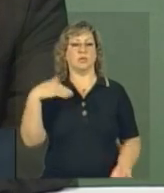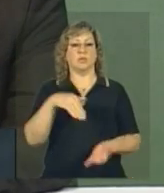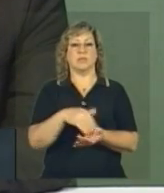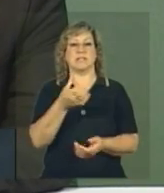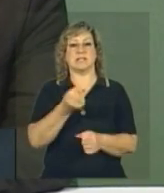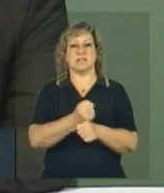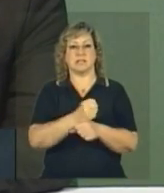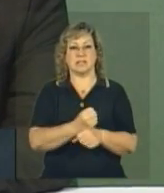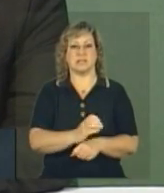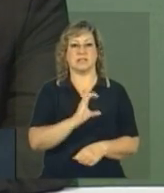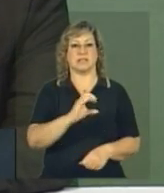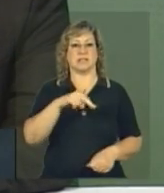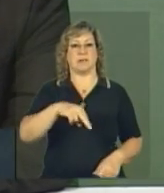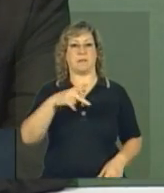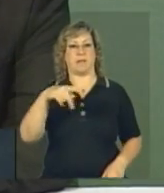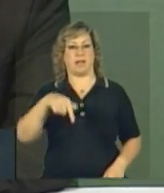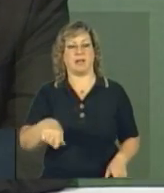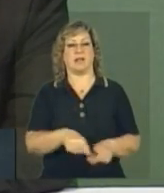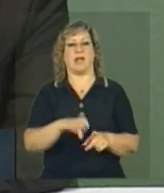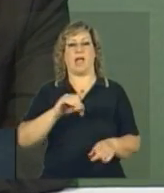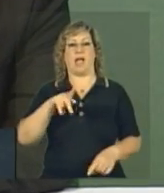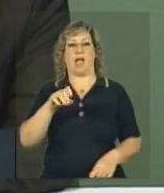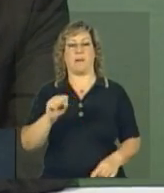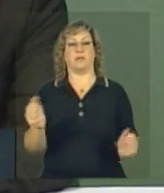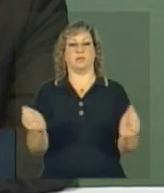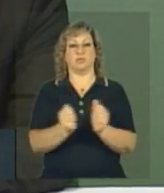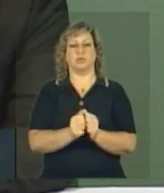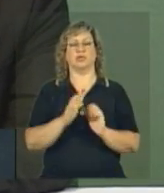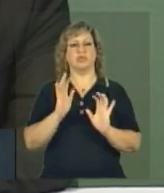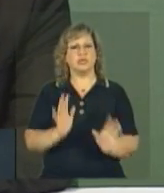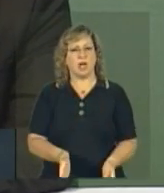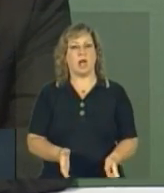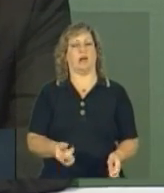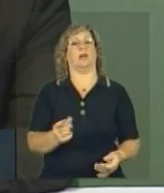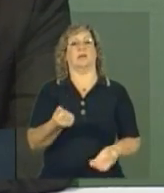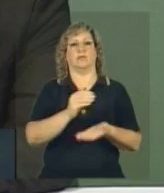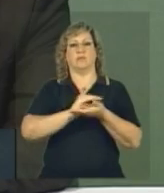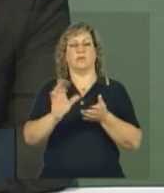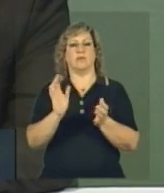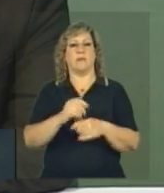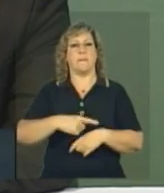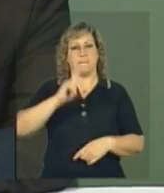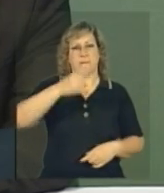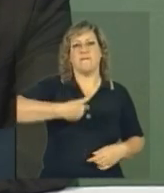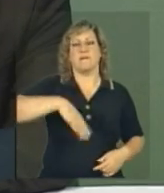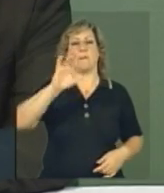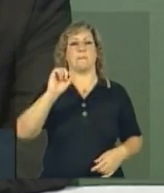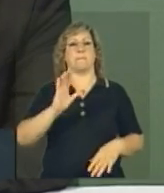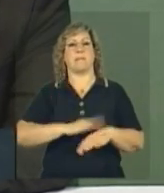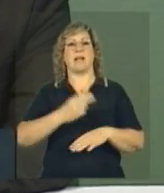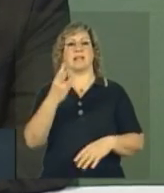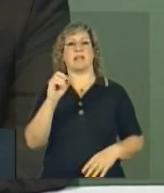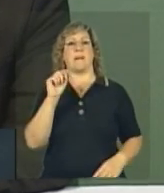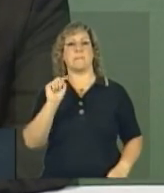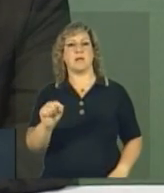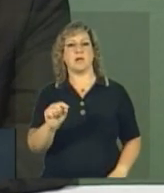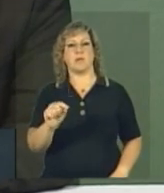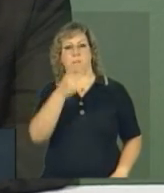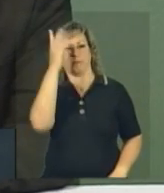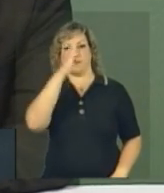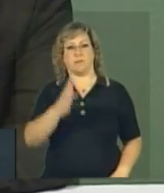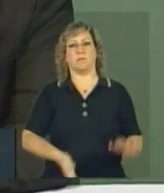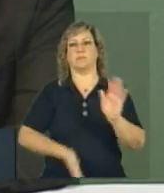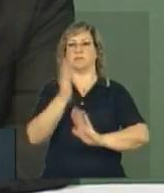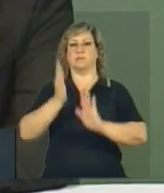NPQ e CAPES juntos financiaram mais de 30 mil brasileiros no exterior. Já está todo mundo de volta aqui, porque